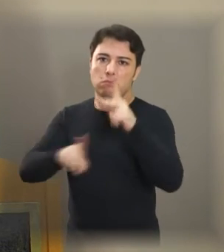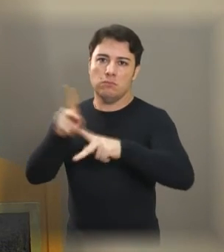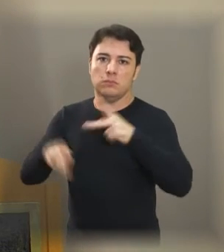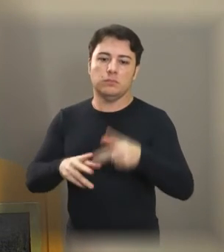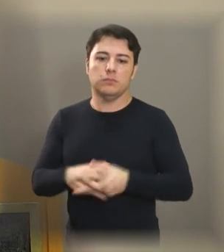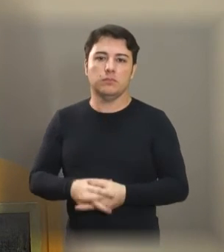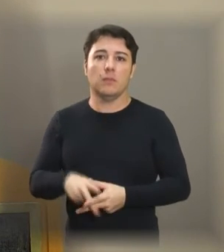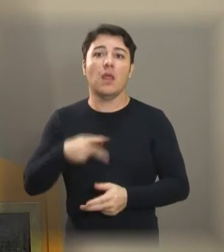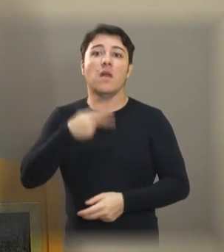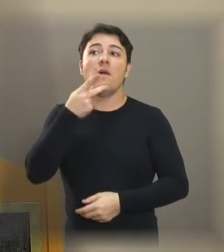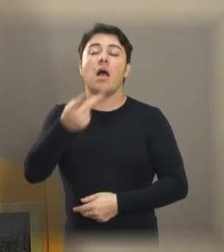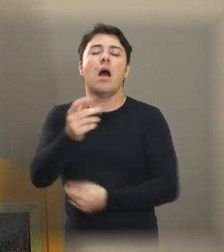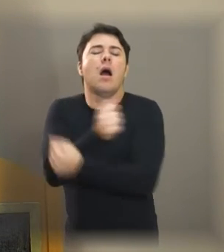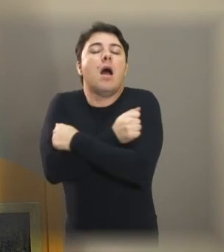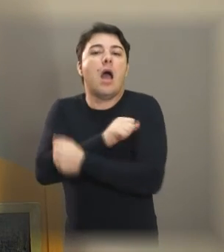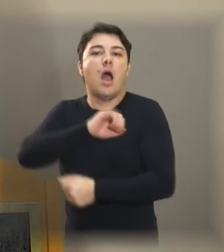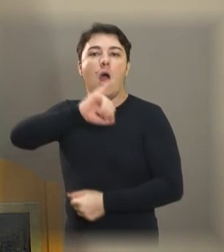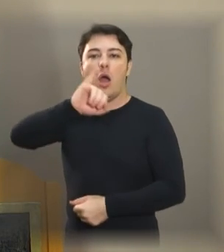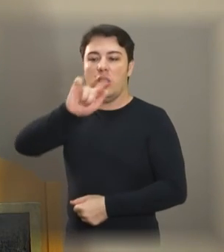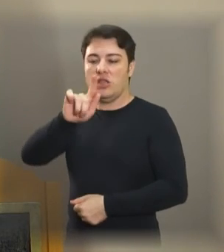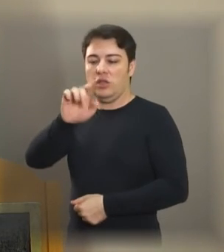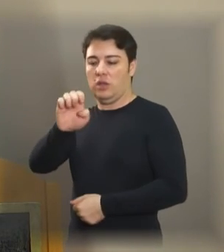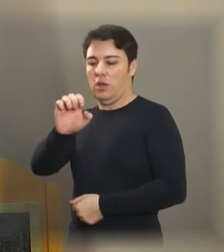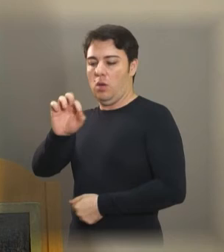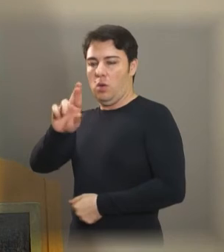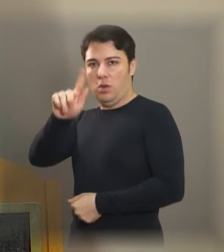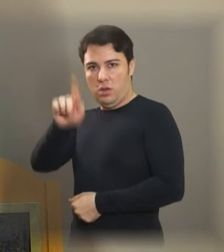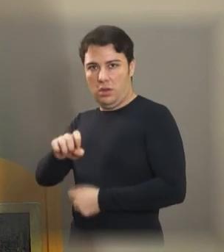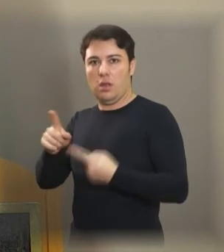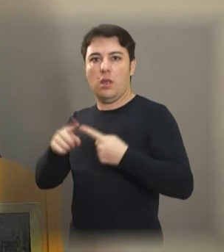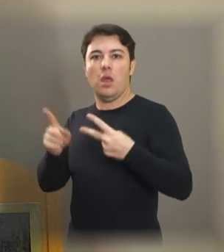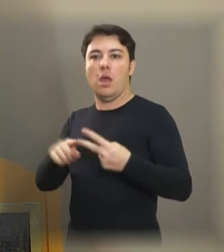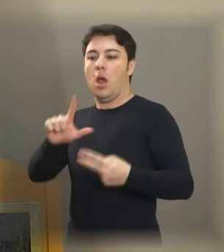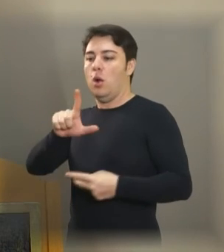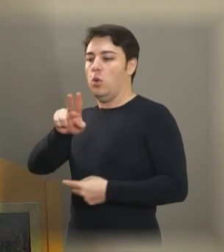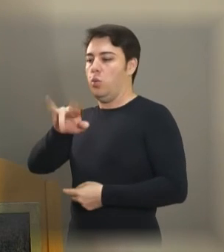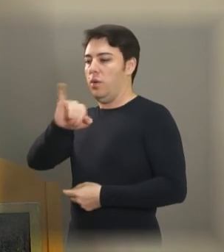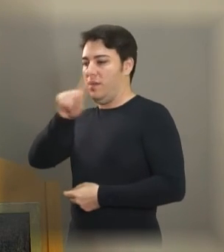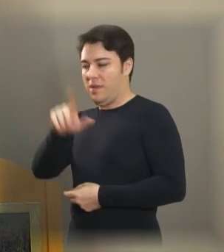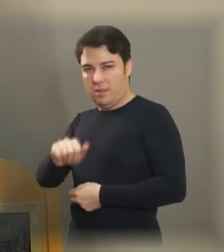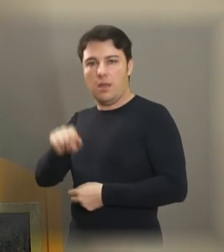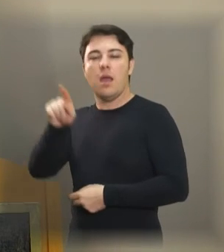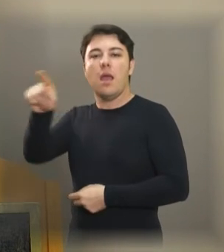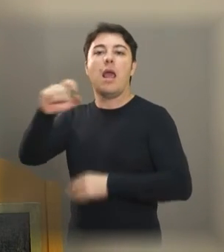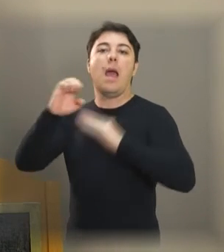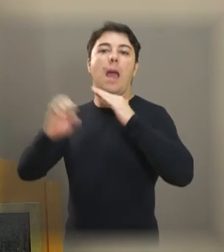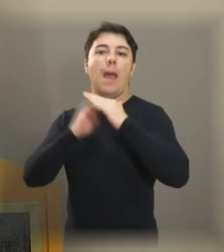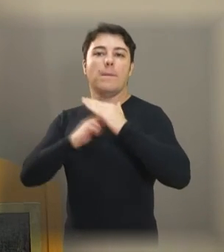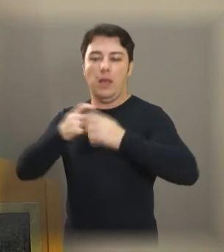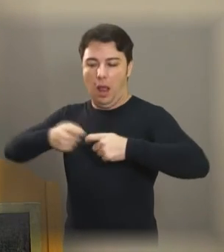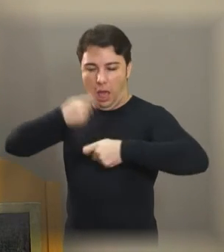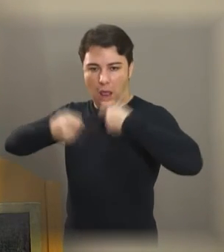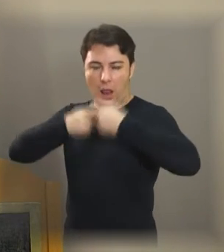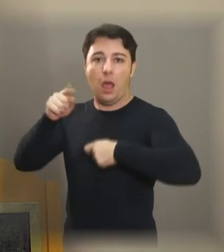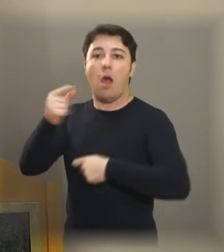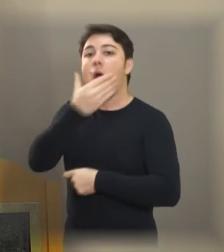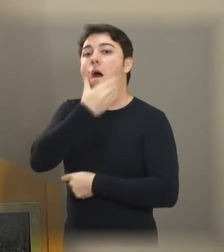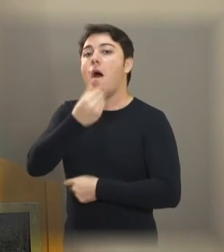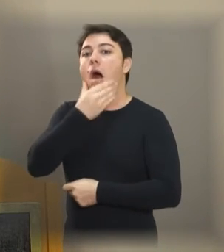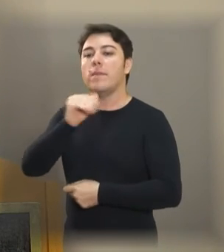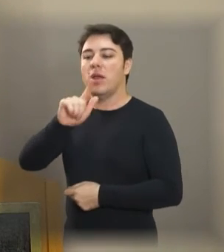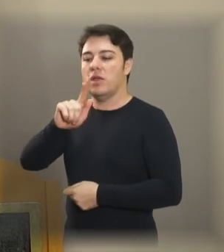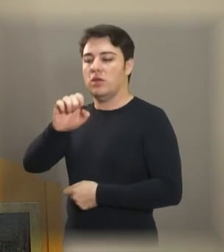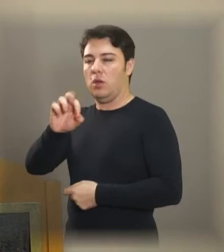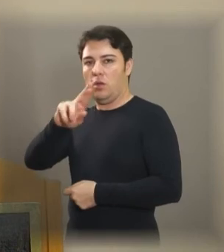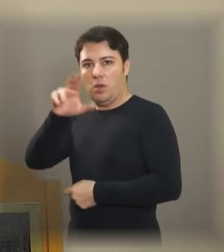Queria mandar um abraço para o Sr. Jorge e para a Dona Luzia, do JLBF, que eu conversei com eles nesses dias. E o Sr. Jorge assiste a